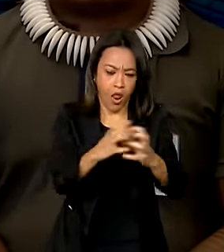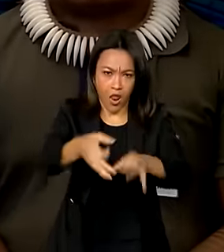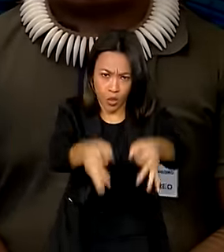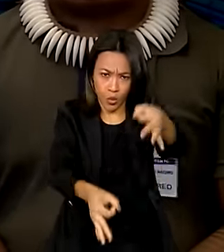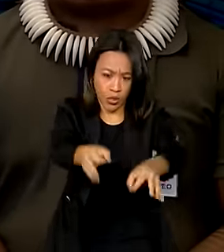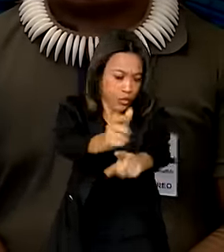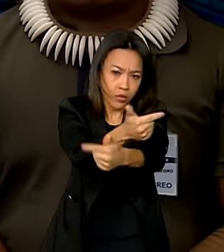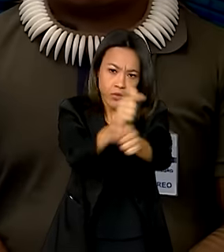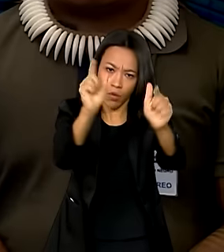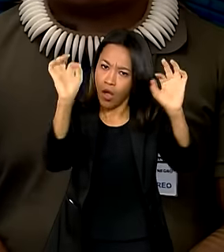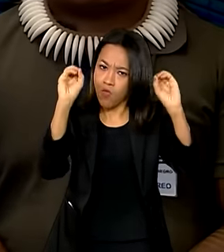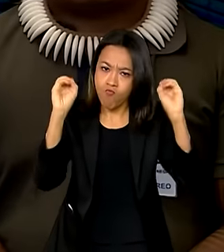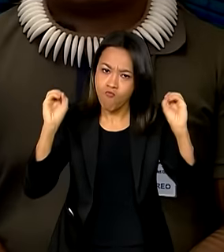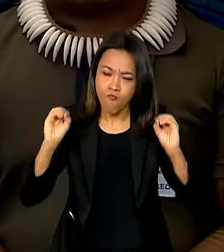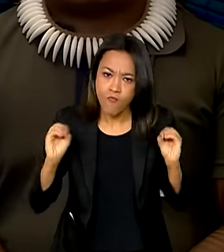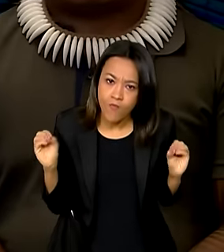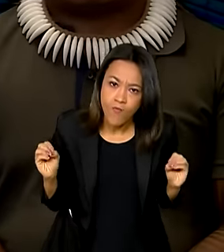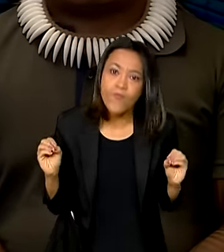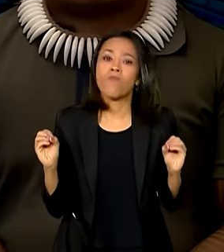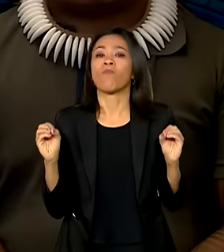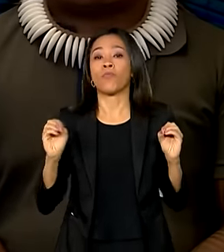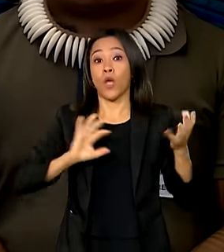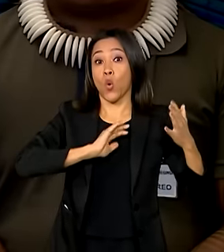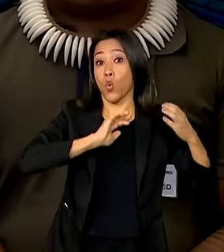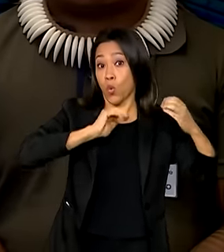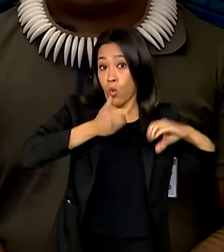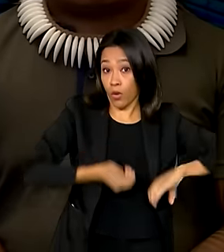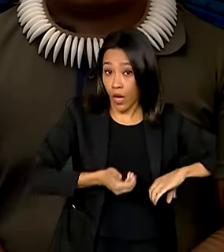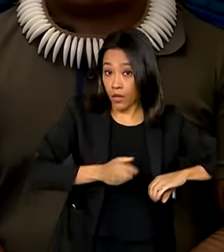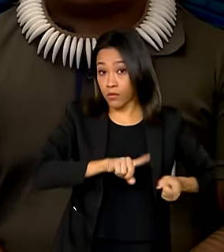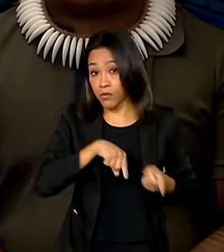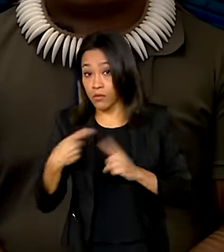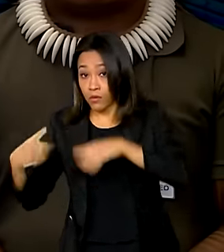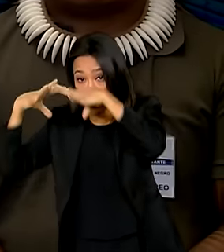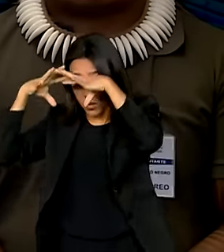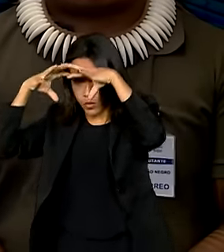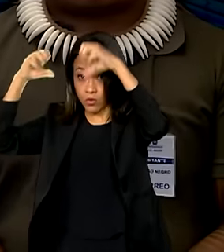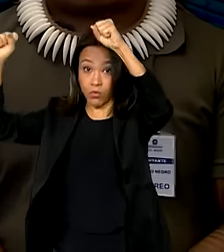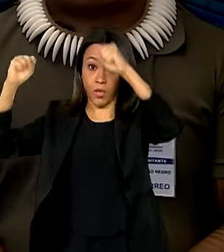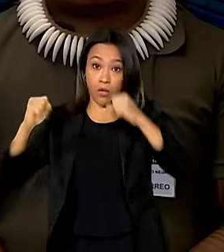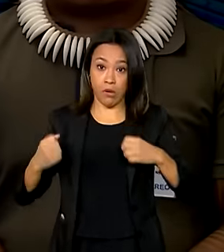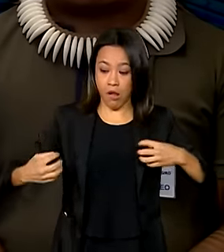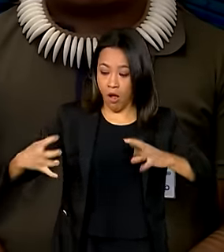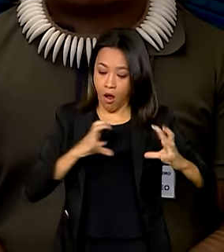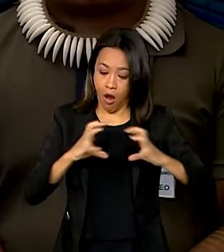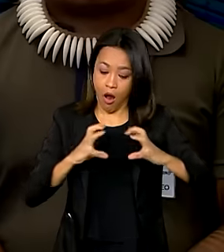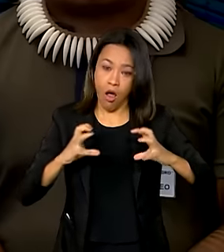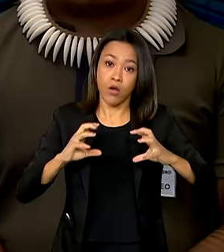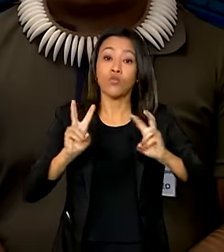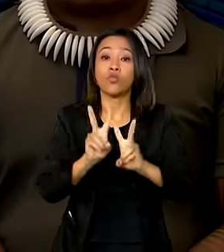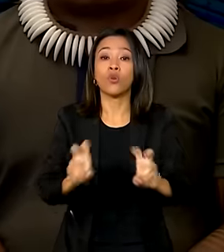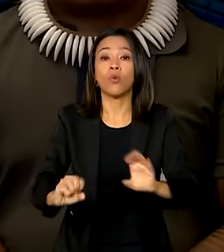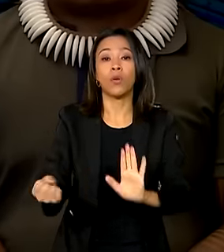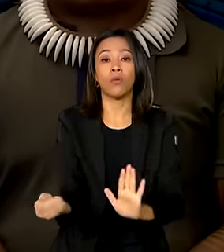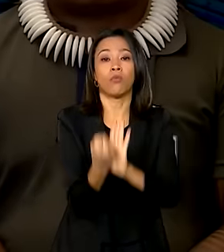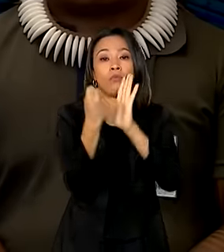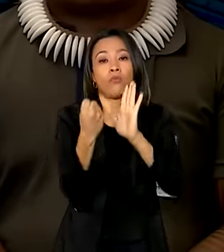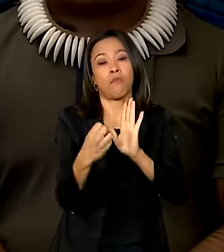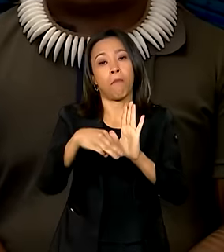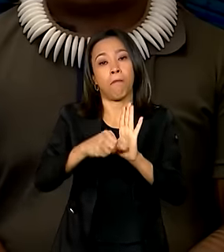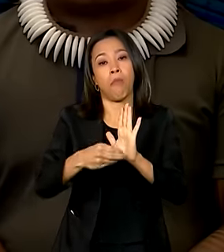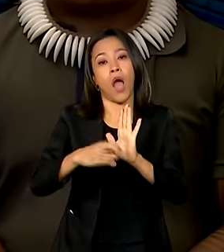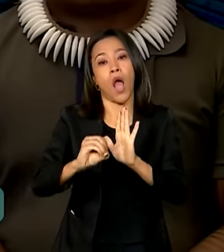hoje entre o Congresso Nacional e o Supremo Tribunal Federal acerca do marco temporal. São